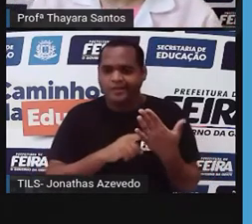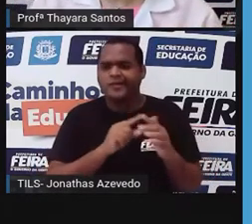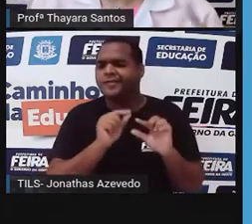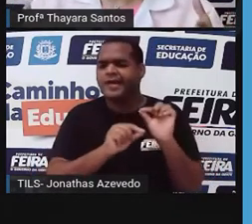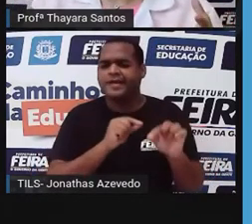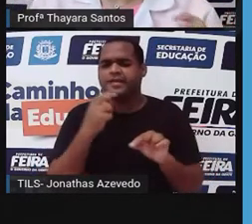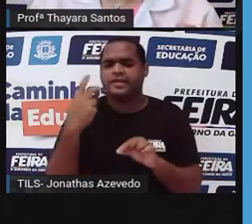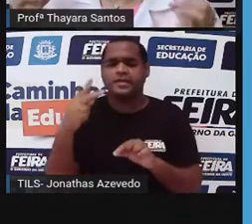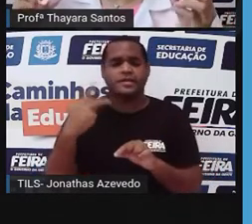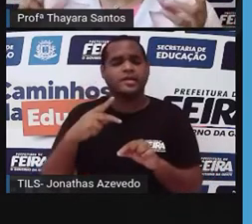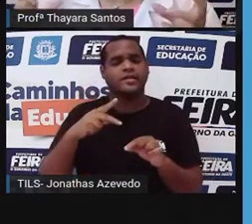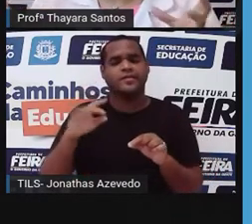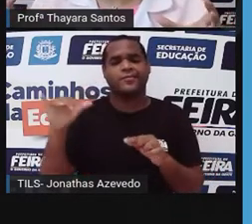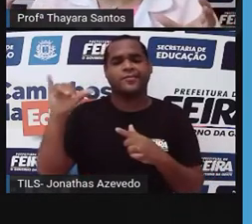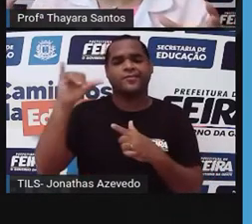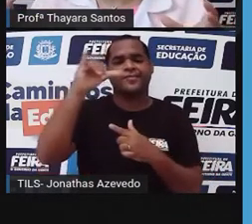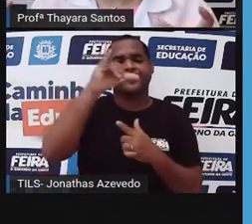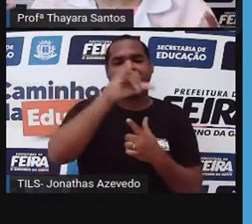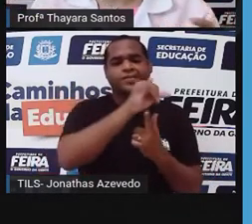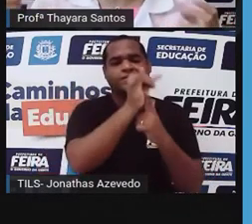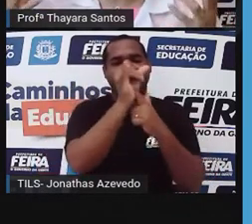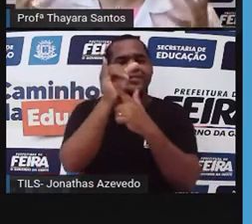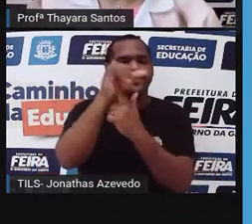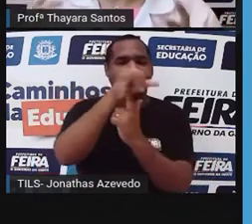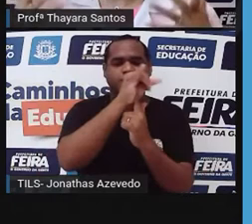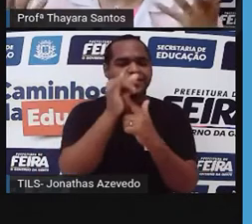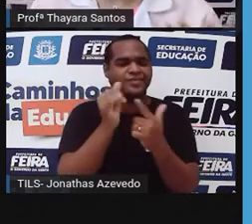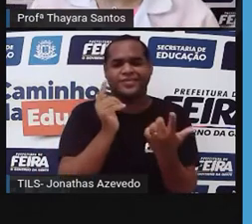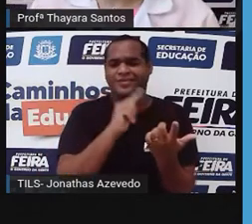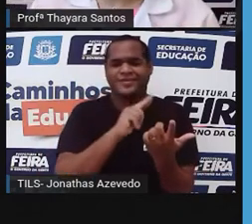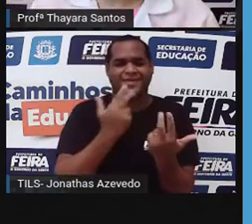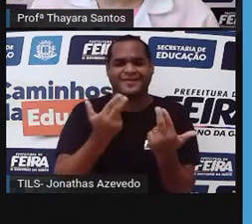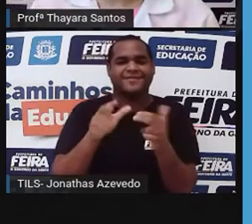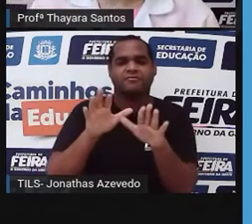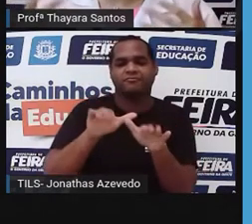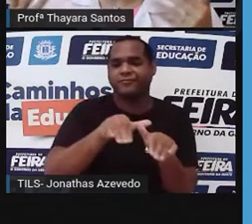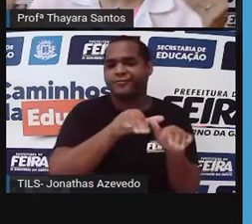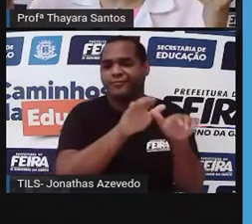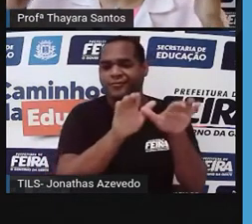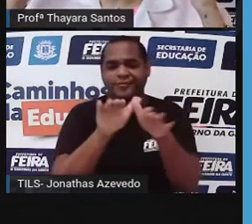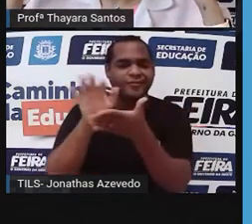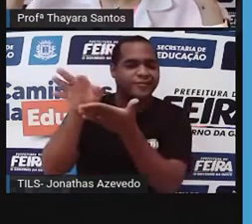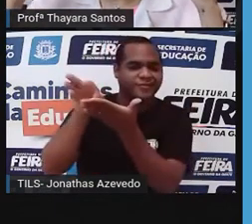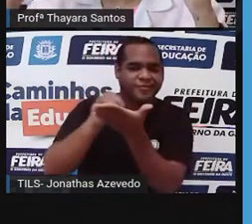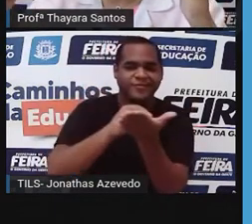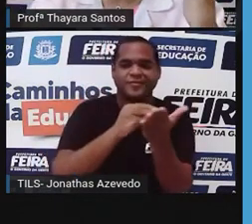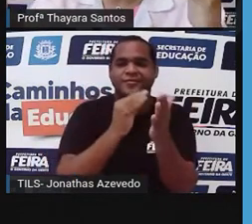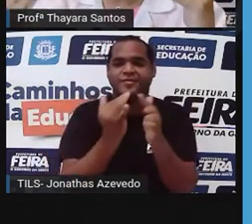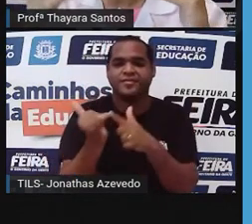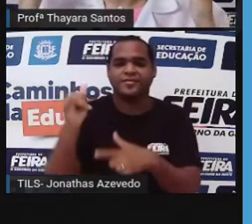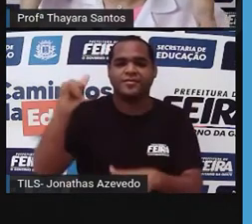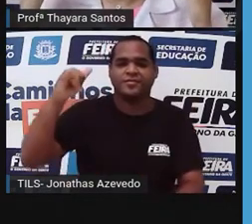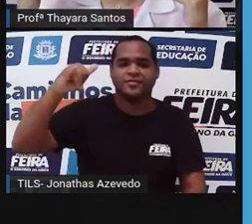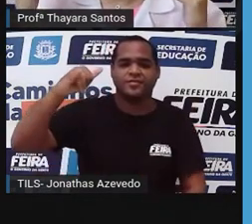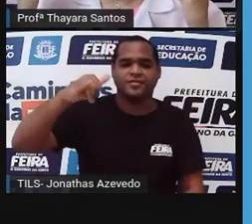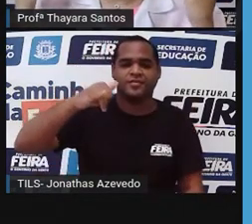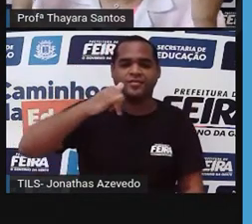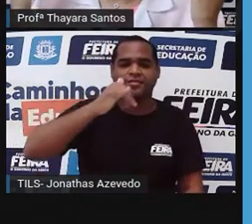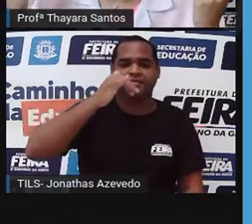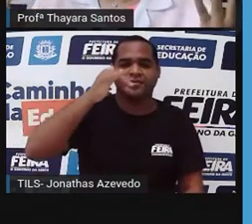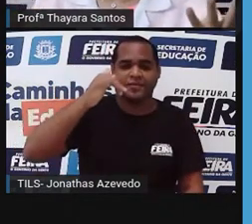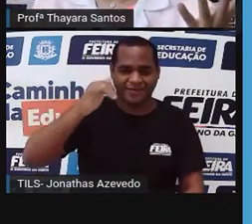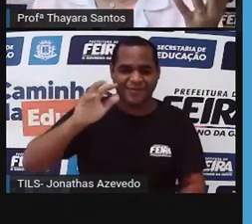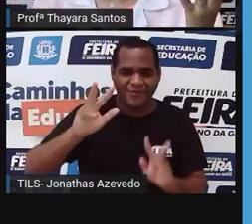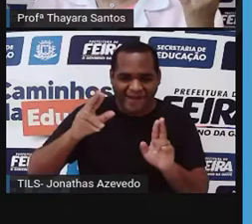Então, esse ar que fica preso aí nesses sacos aéreos ajuda elas a voarem. É se manter planando. Além disso,